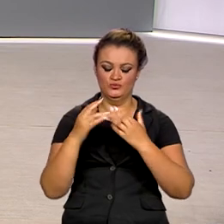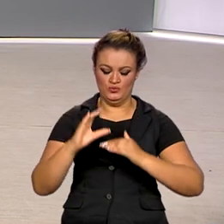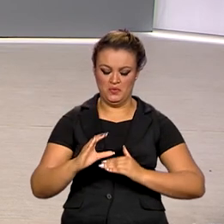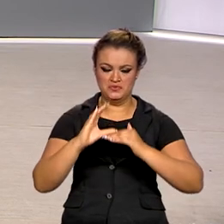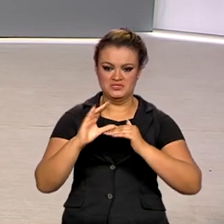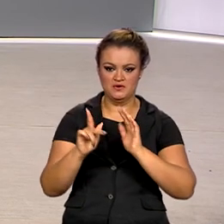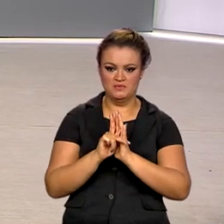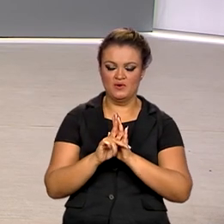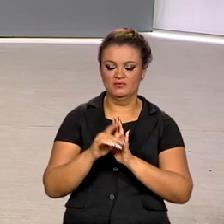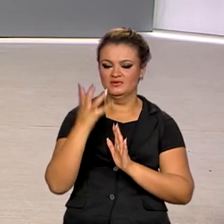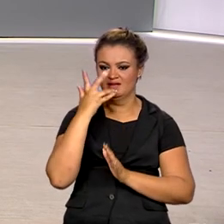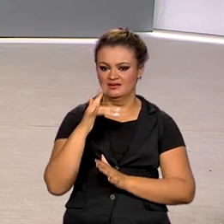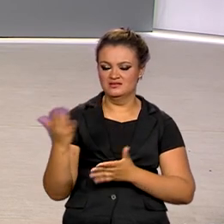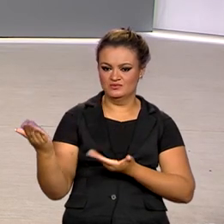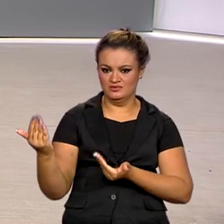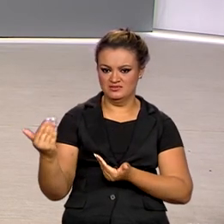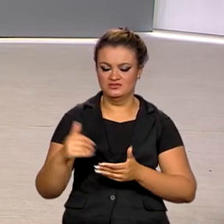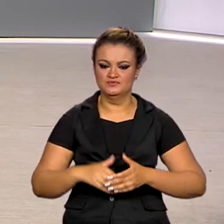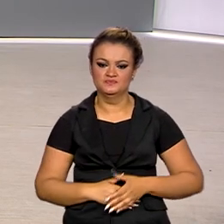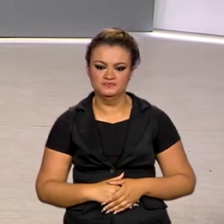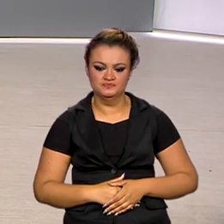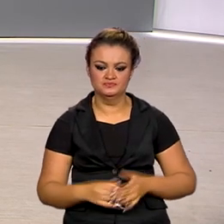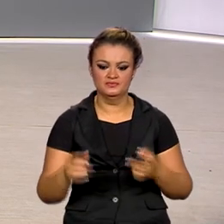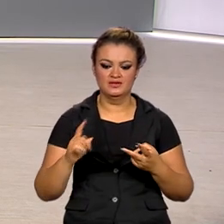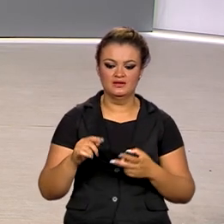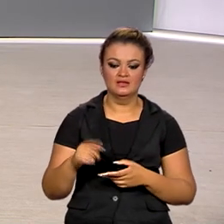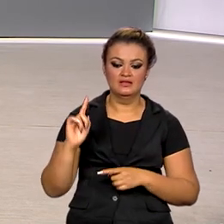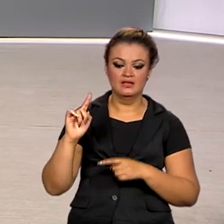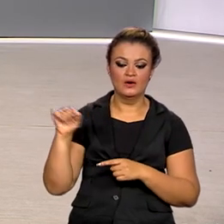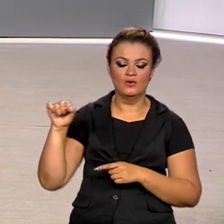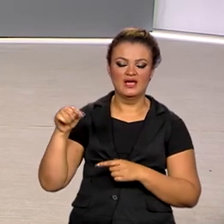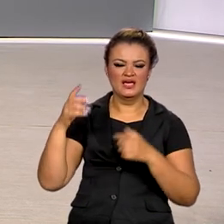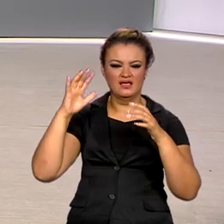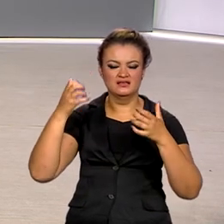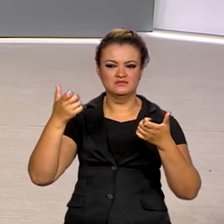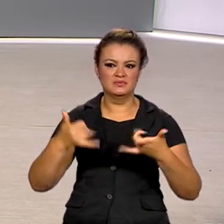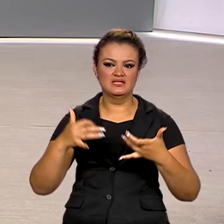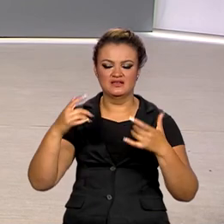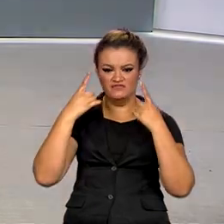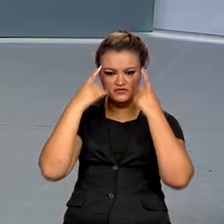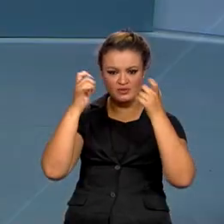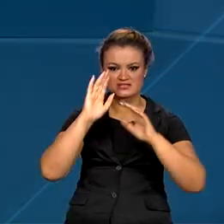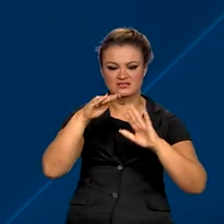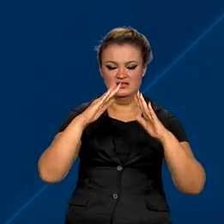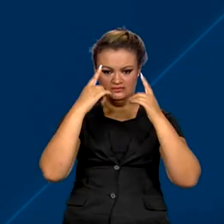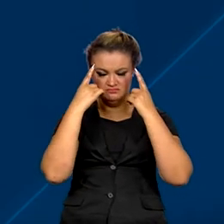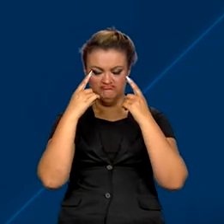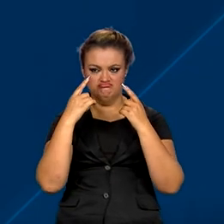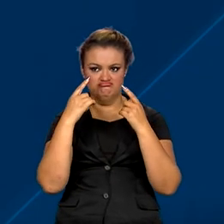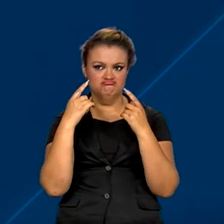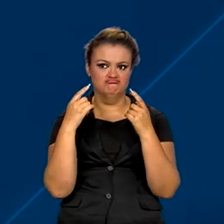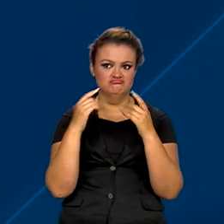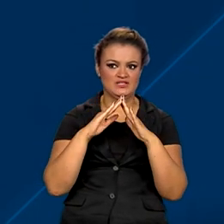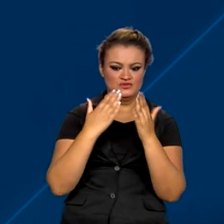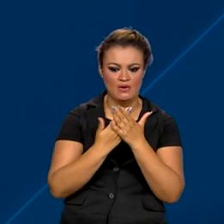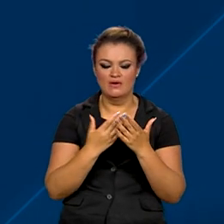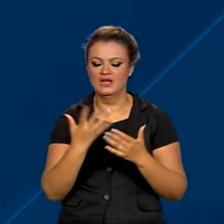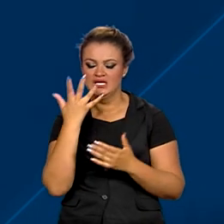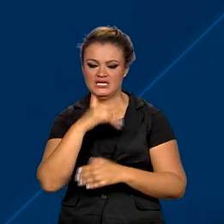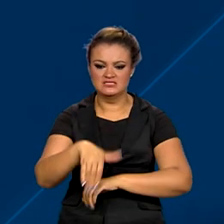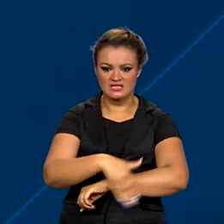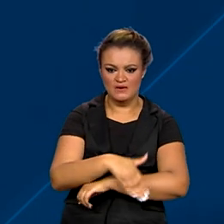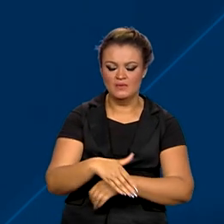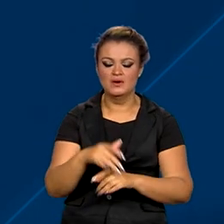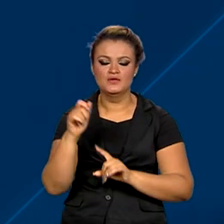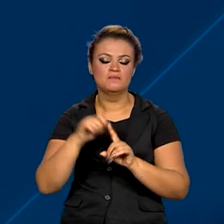Nacional dos Direitos da Criança e do Adolescente. Na pauta, o combate à violência nas escolas, crianças em situação de rua e o